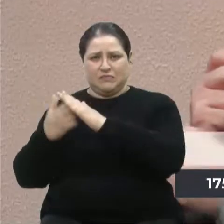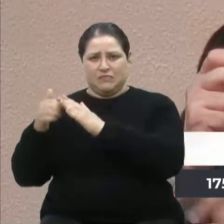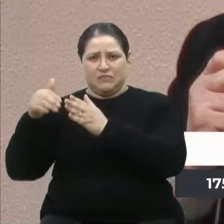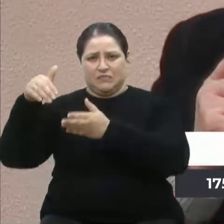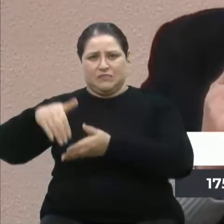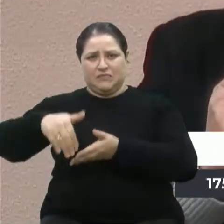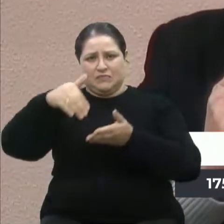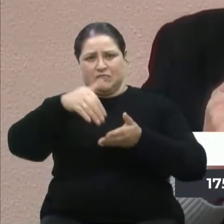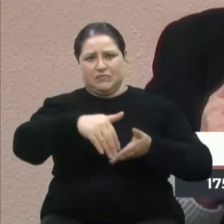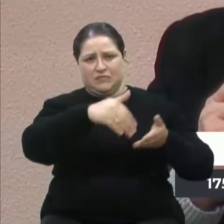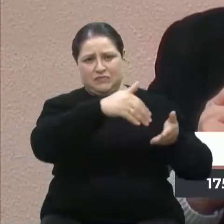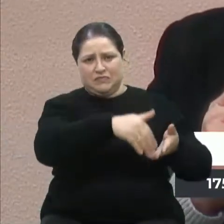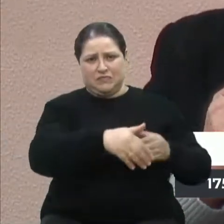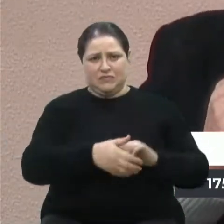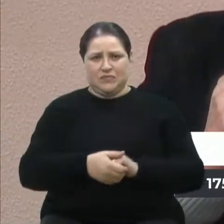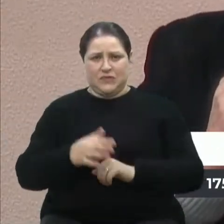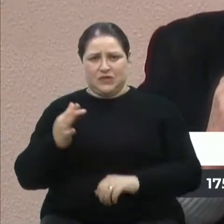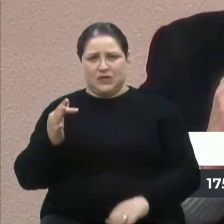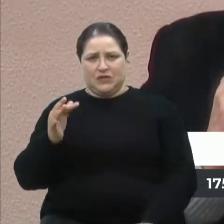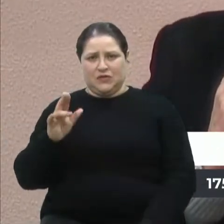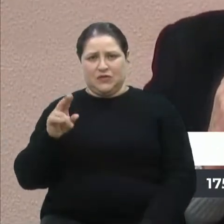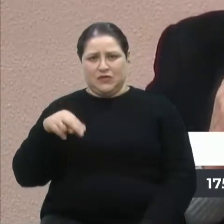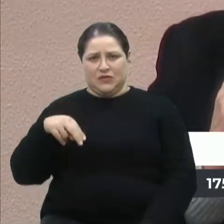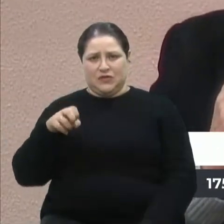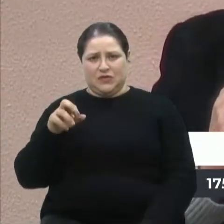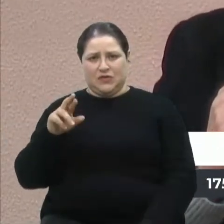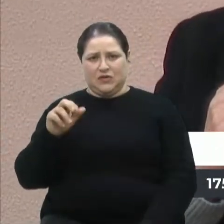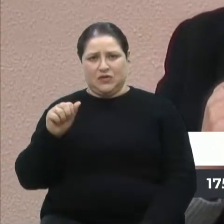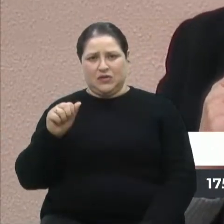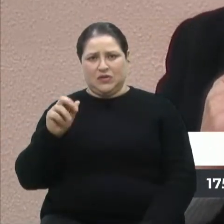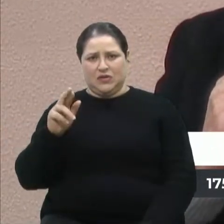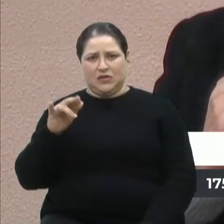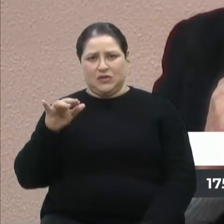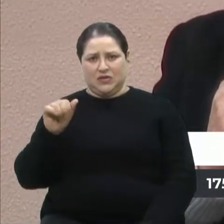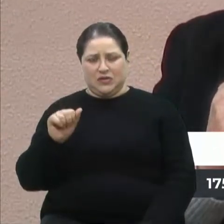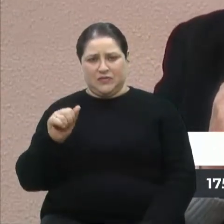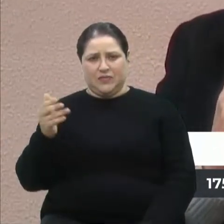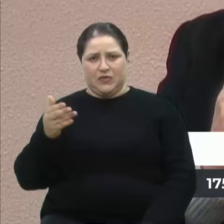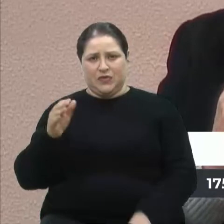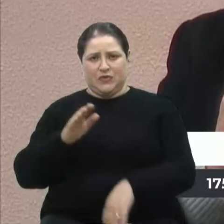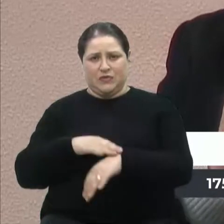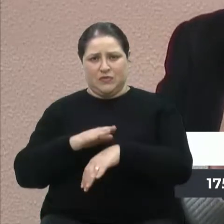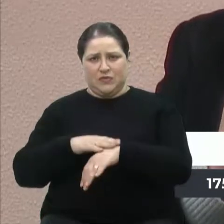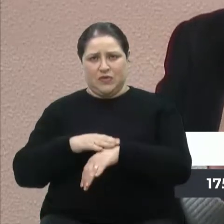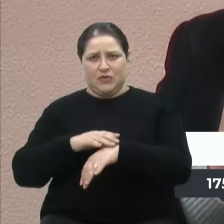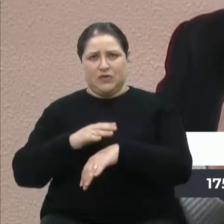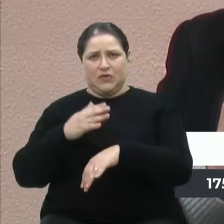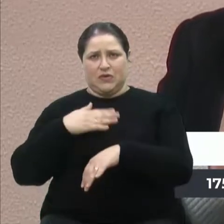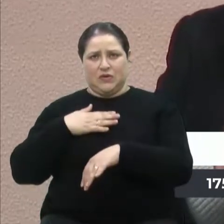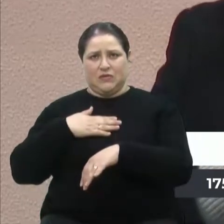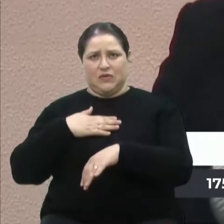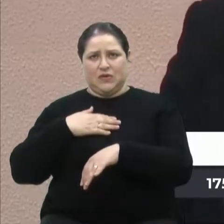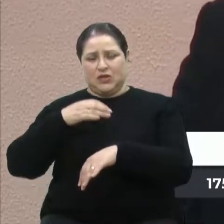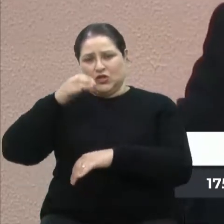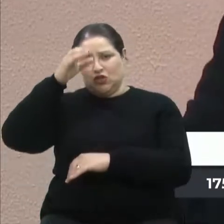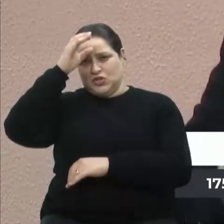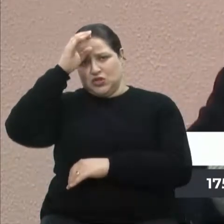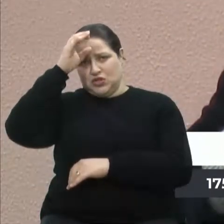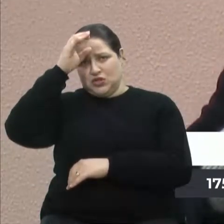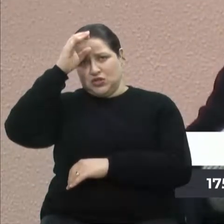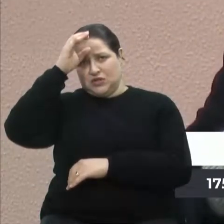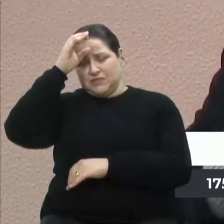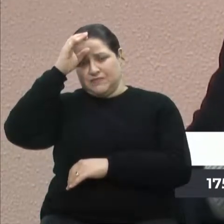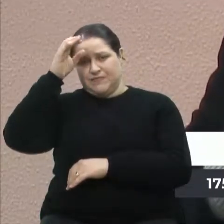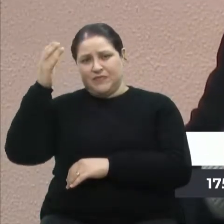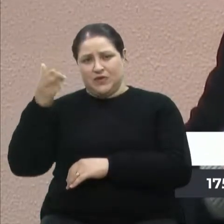exato momento, na minha comunidade está sendo sepultada a minha tia, irmão da sogra. Fiquei na dúvida, fico,